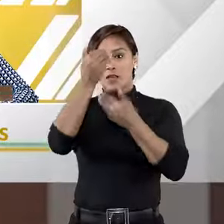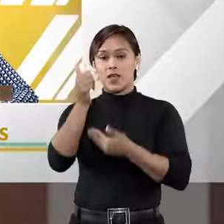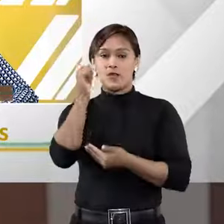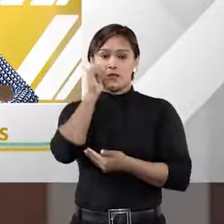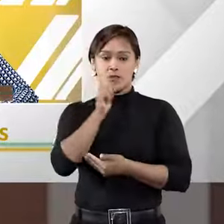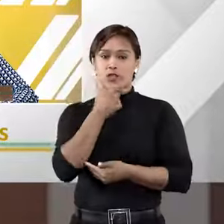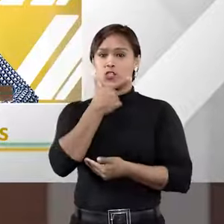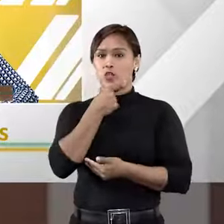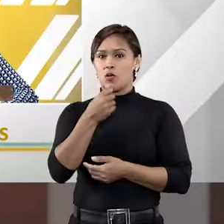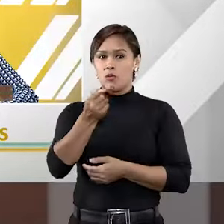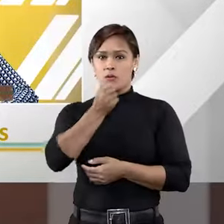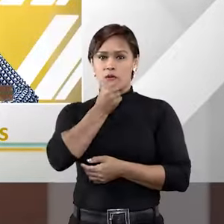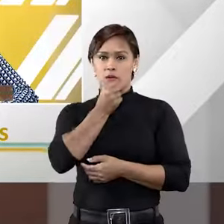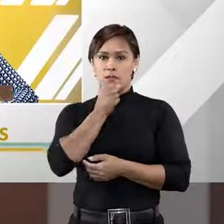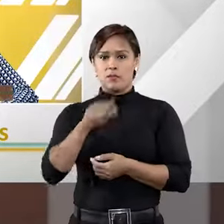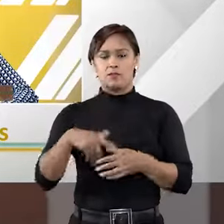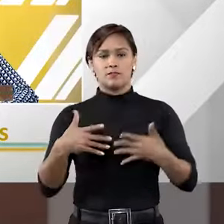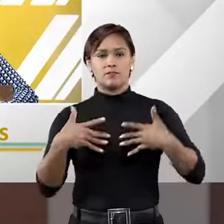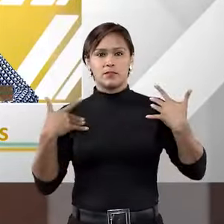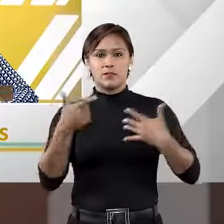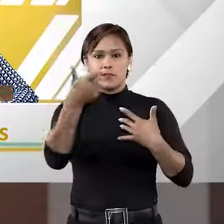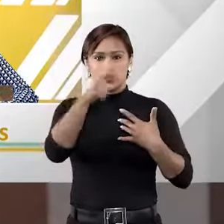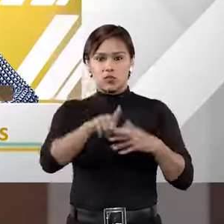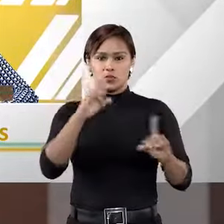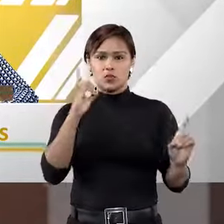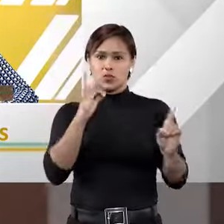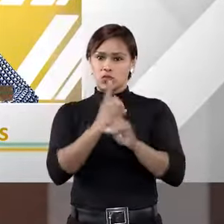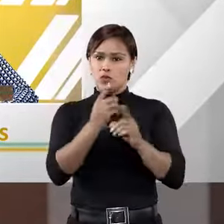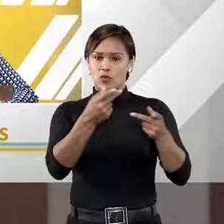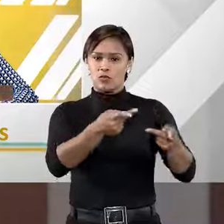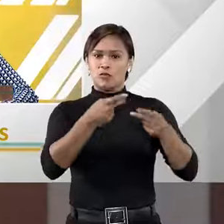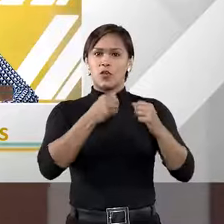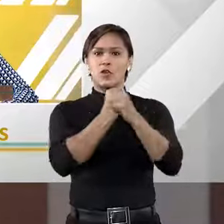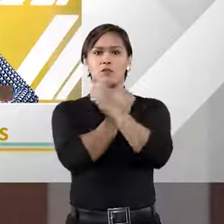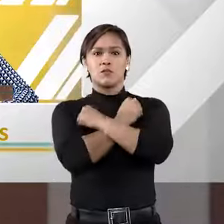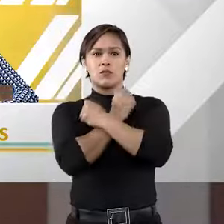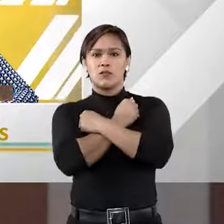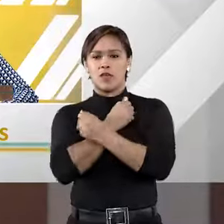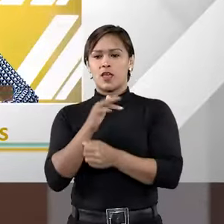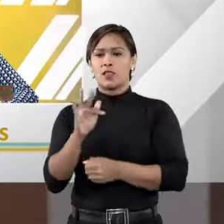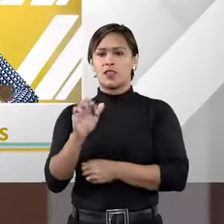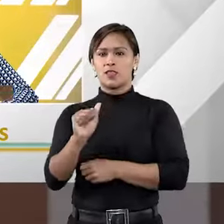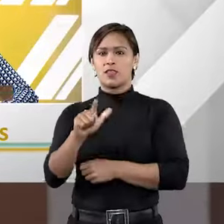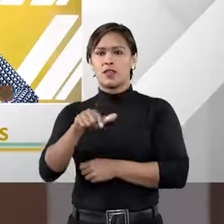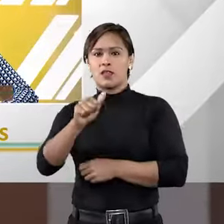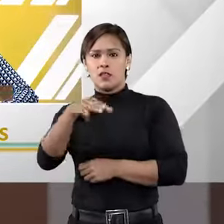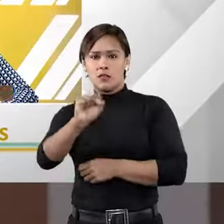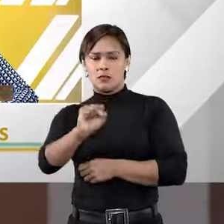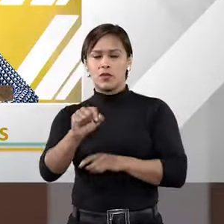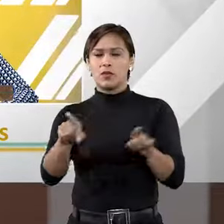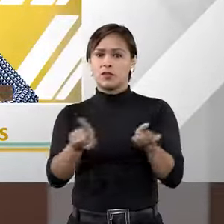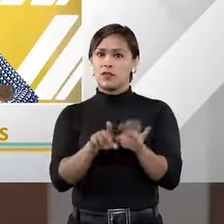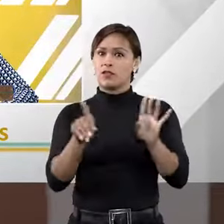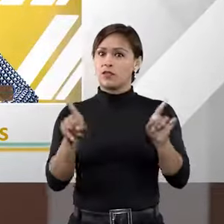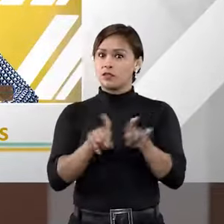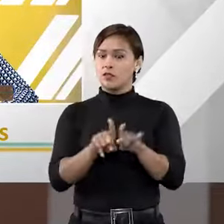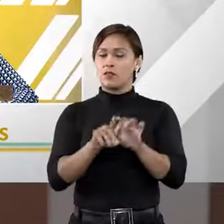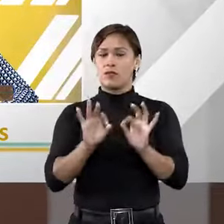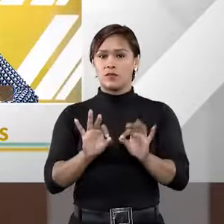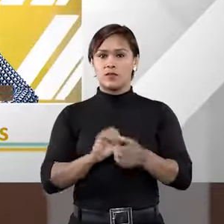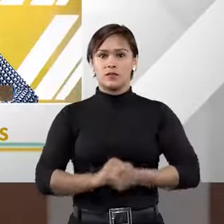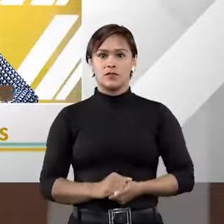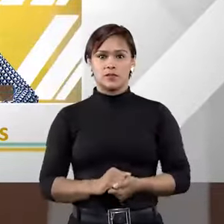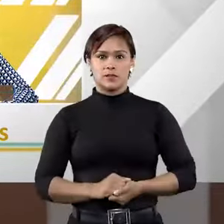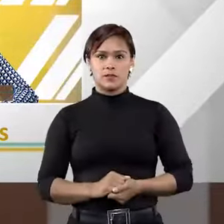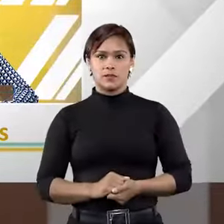Obrigado, Tiago. É prazer estar aqui novamente. Mandar um abraço para amigo Talamini. É prazer revê-lo, meu caro. Foi a exposição de vocês.